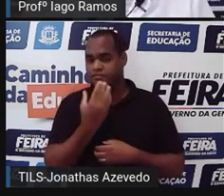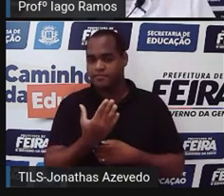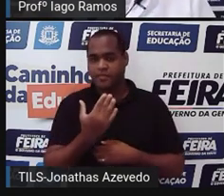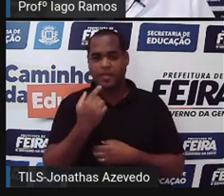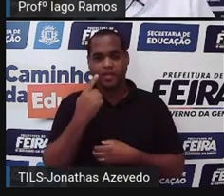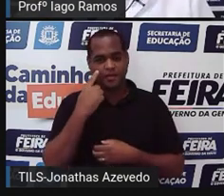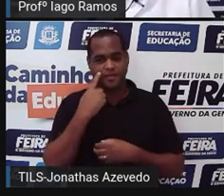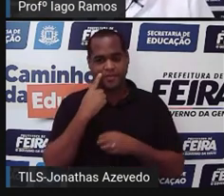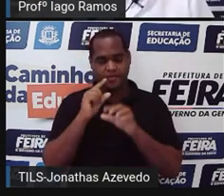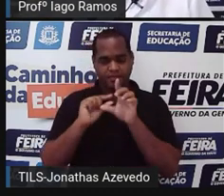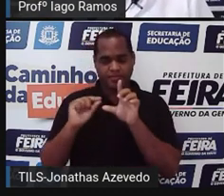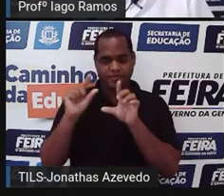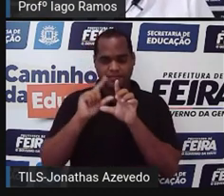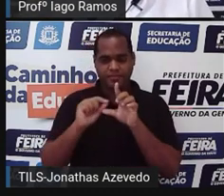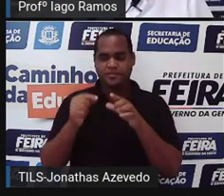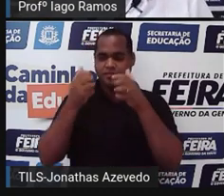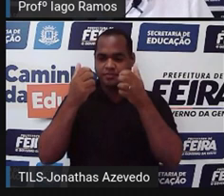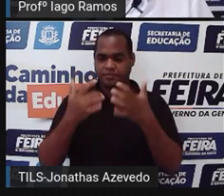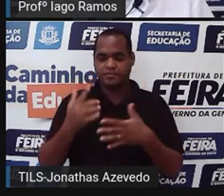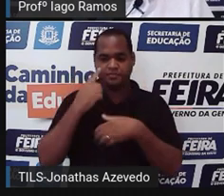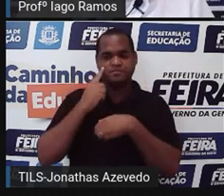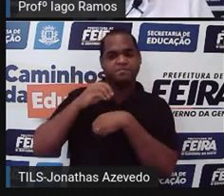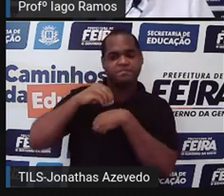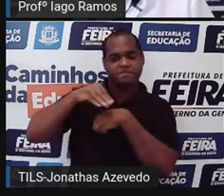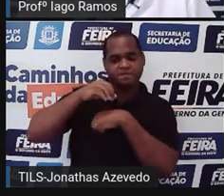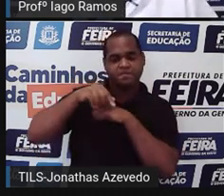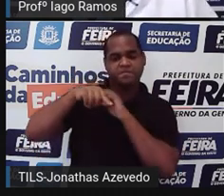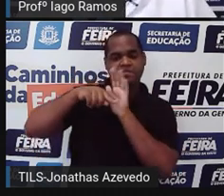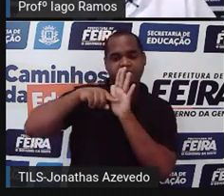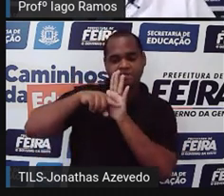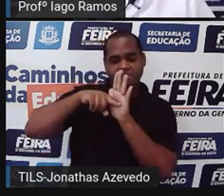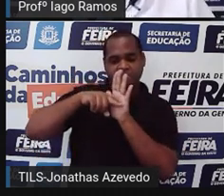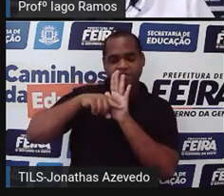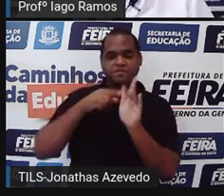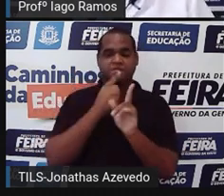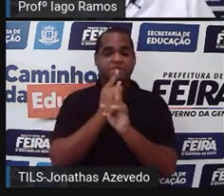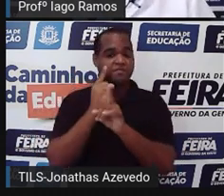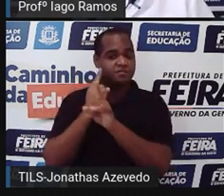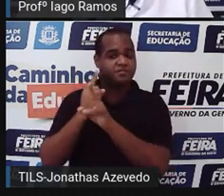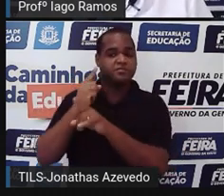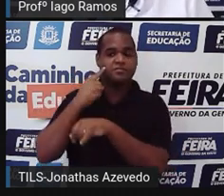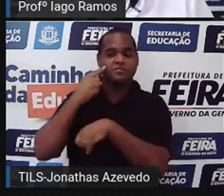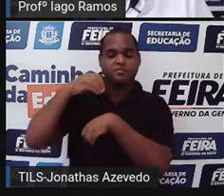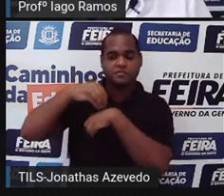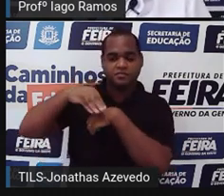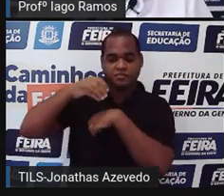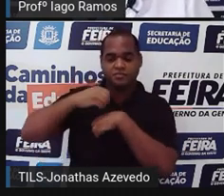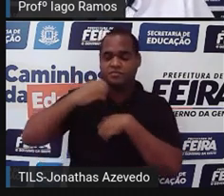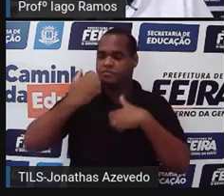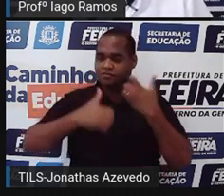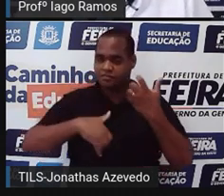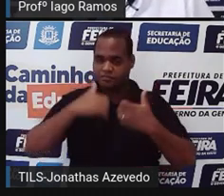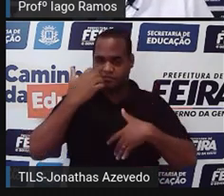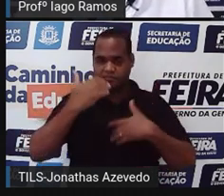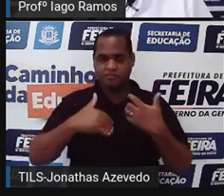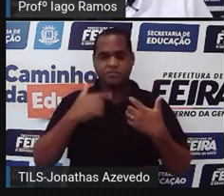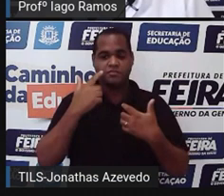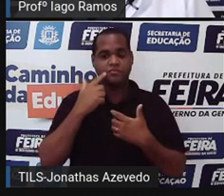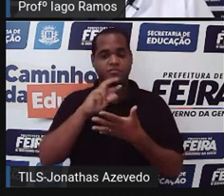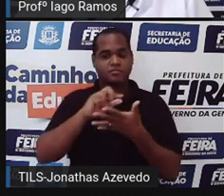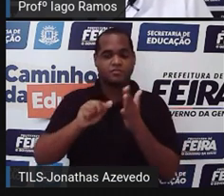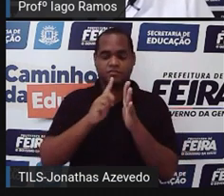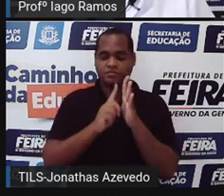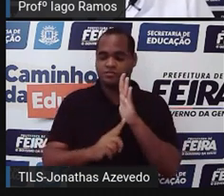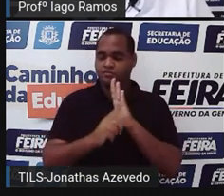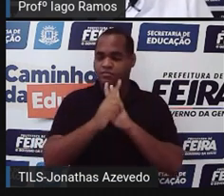a fonte, né? Da onde a tirou essa pesquisa, da onde a gente trouxe esses gráficos, tá bom? Que foi aí